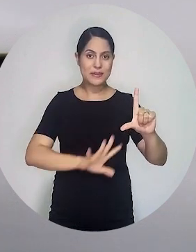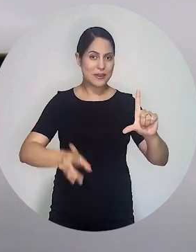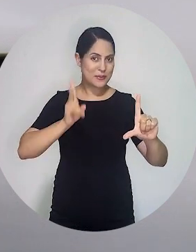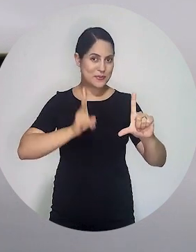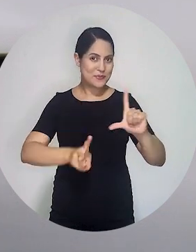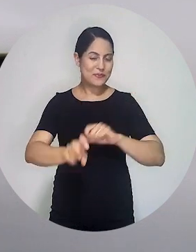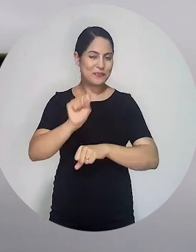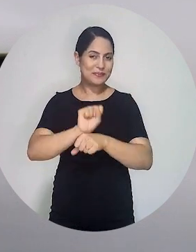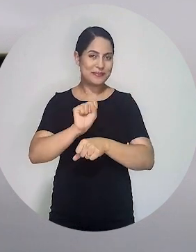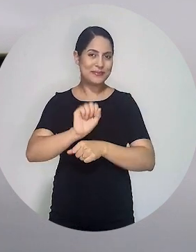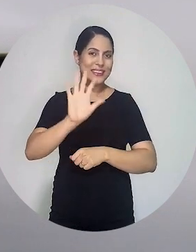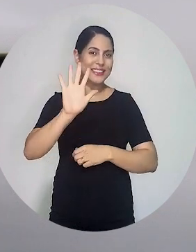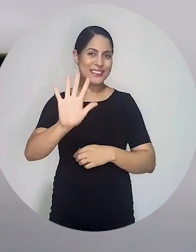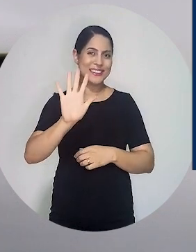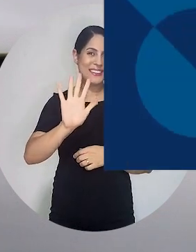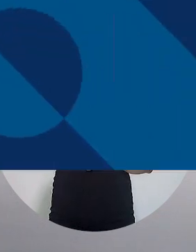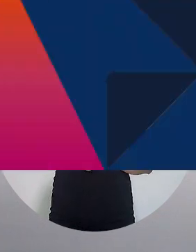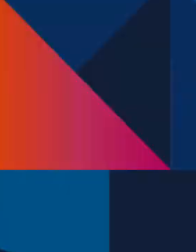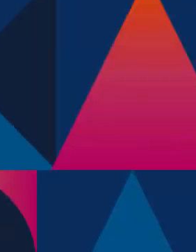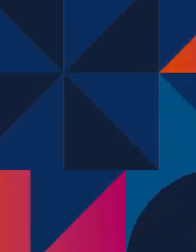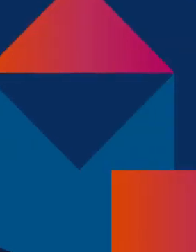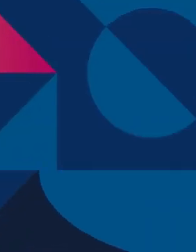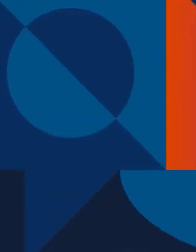com mais um AB Nacional. Não saia daí!